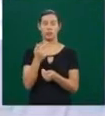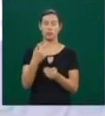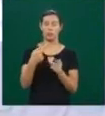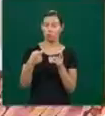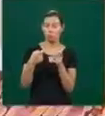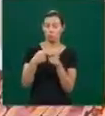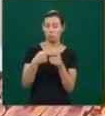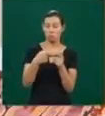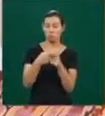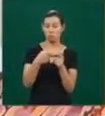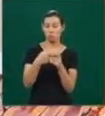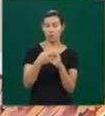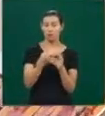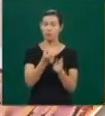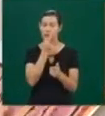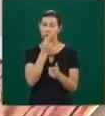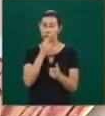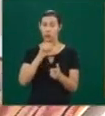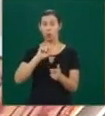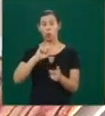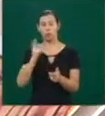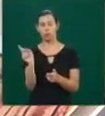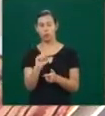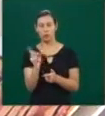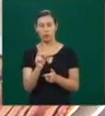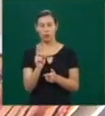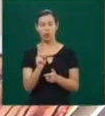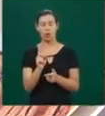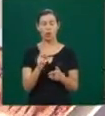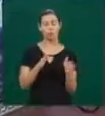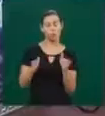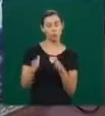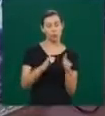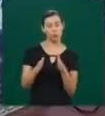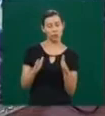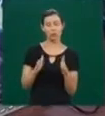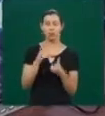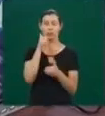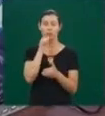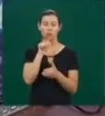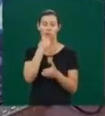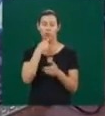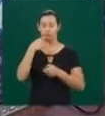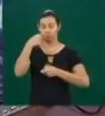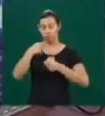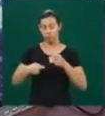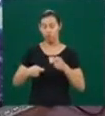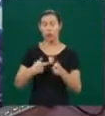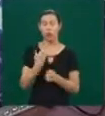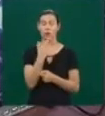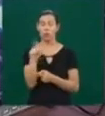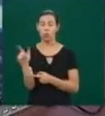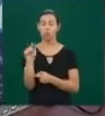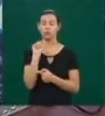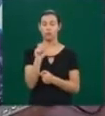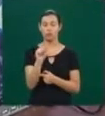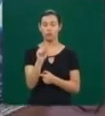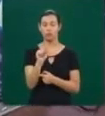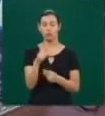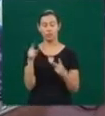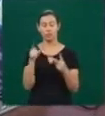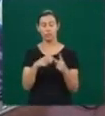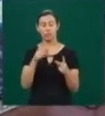estimulação para programar o período em que deve haver relação sexual. Outra técnica de baixa complexidade é a chamada